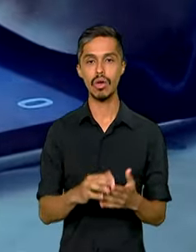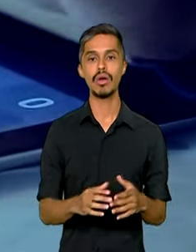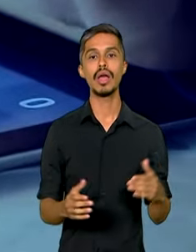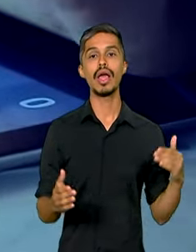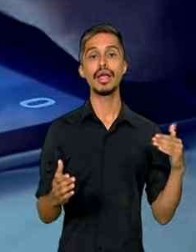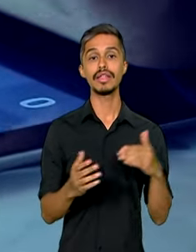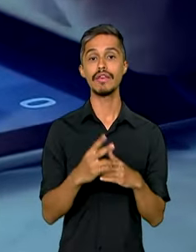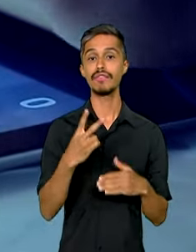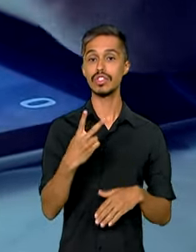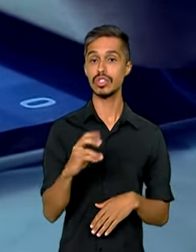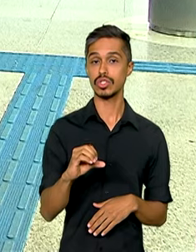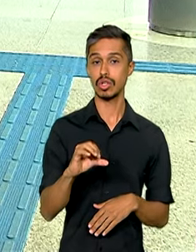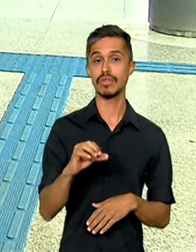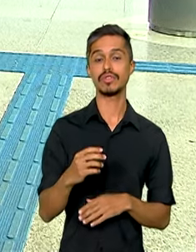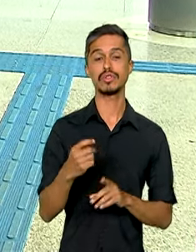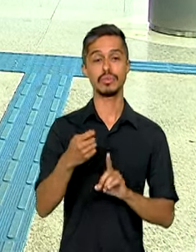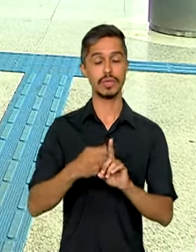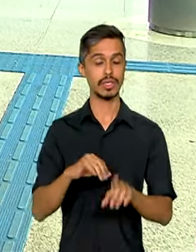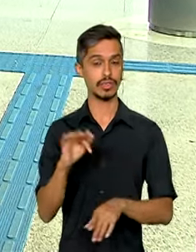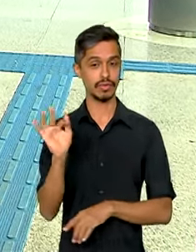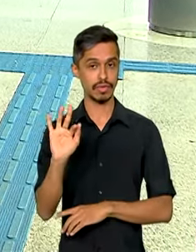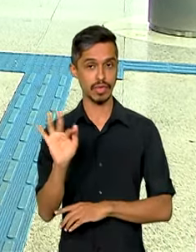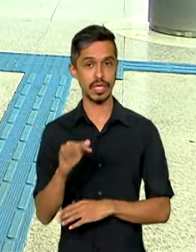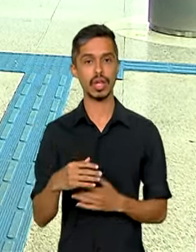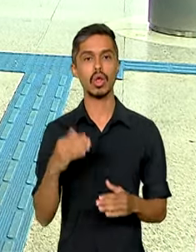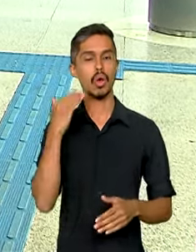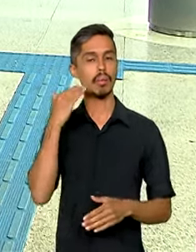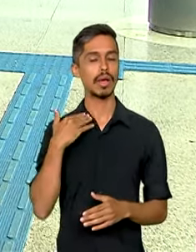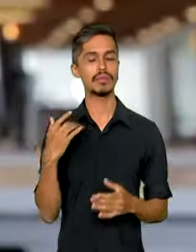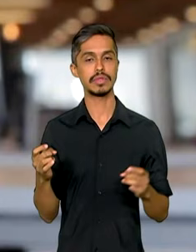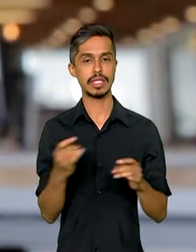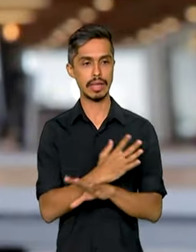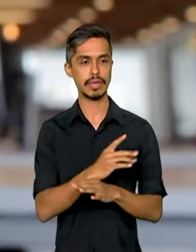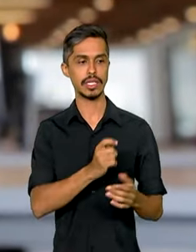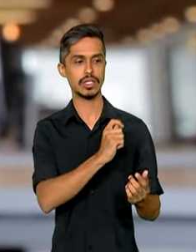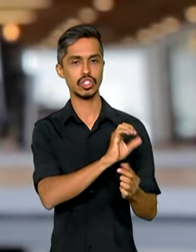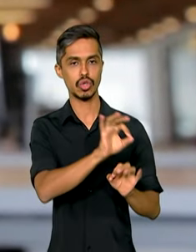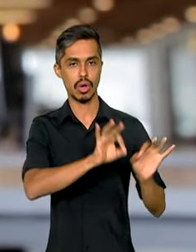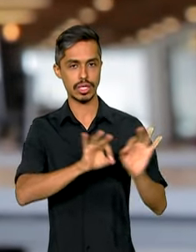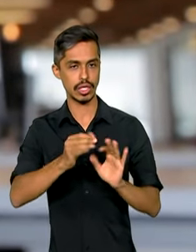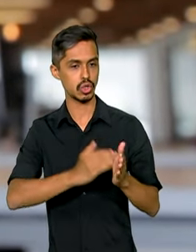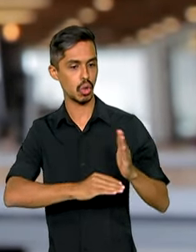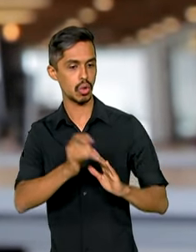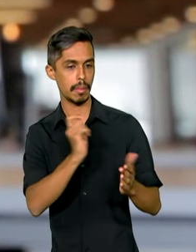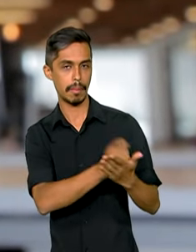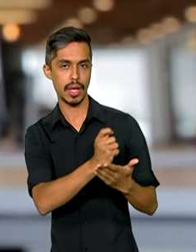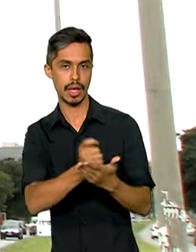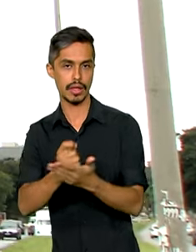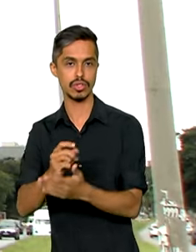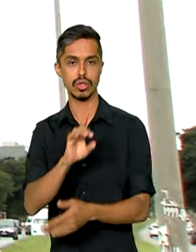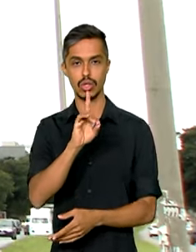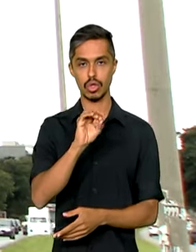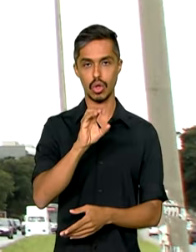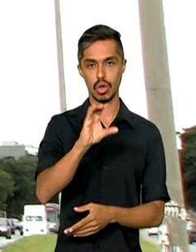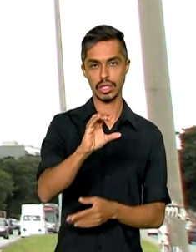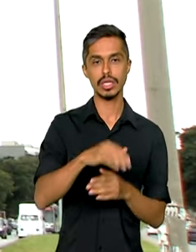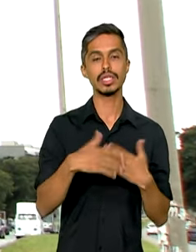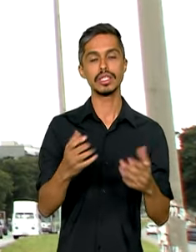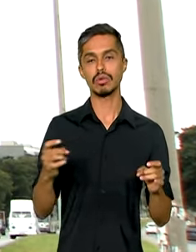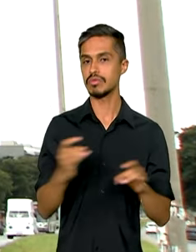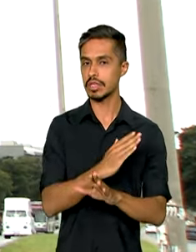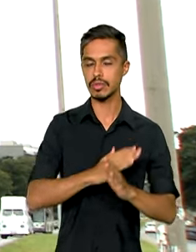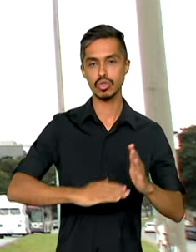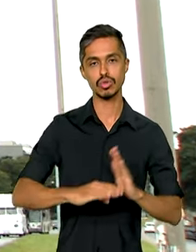29 de fevereiro, quando os bancos terminam de processar os pagamentos, encerrando o sistema de forma definitiva.